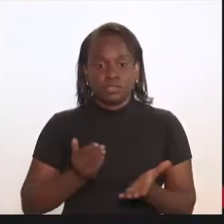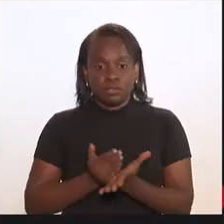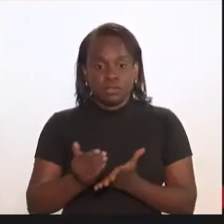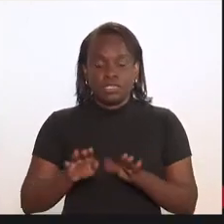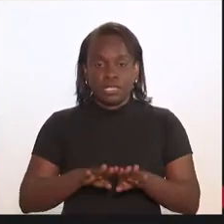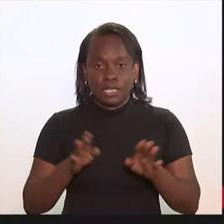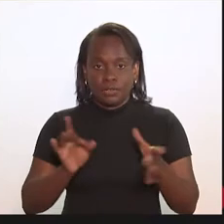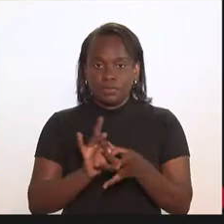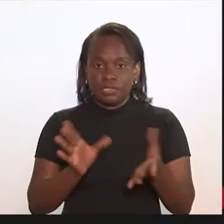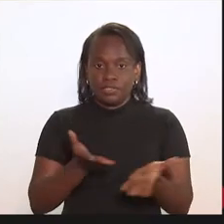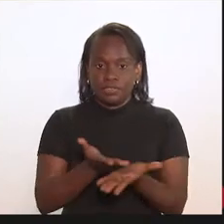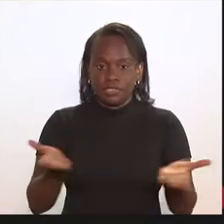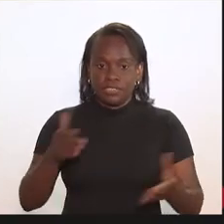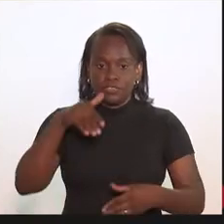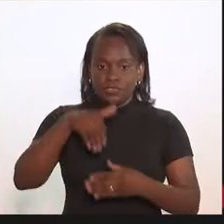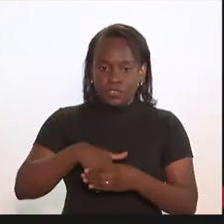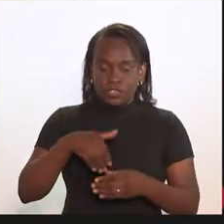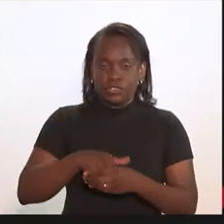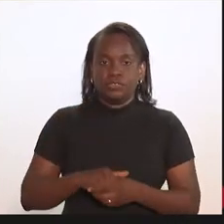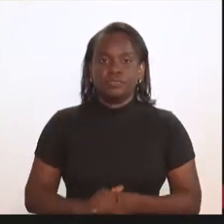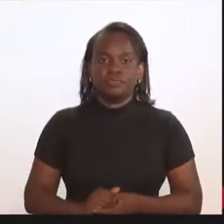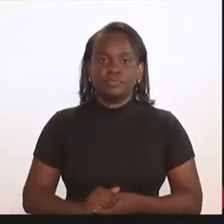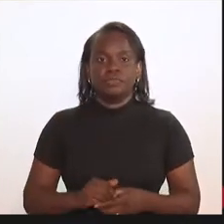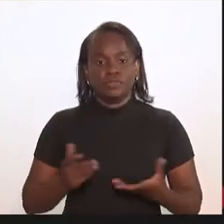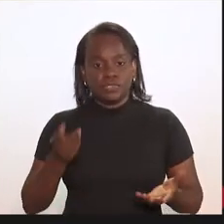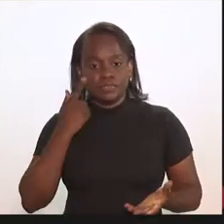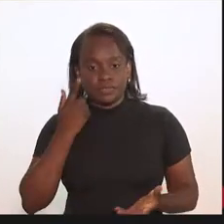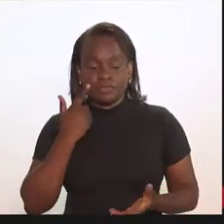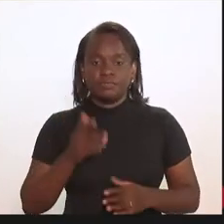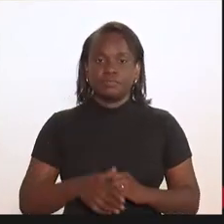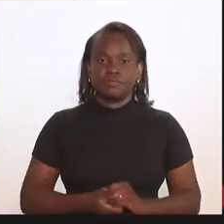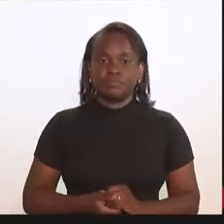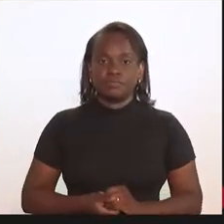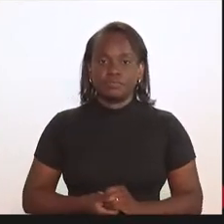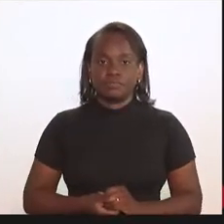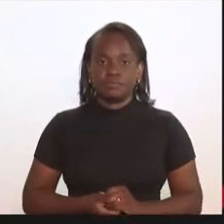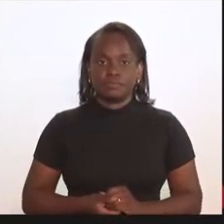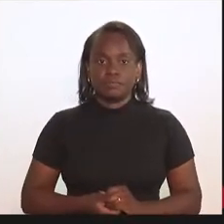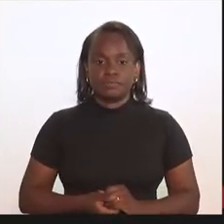abro para o voto de todos os senhores, para apreciação.